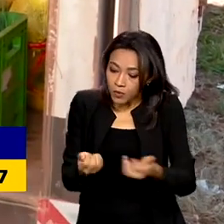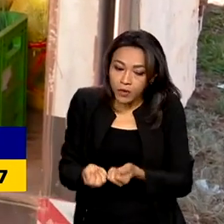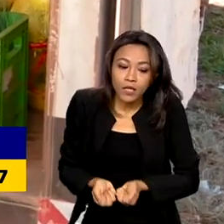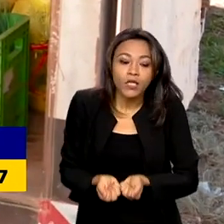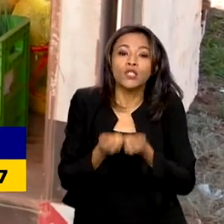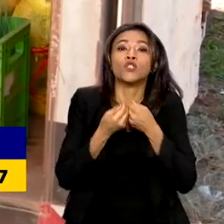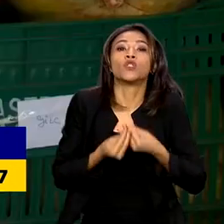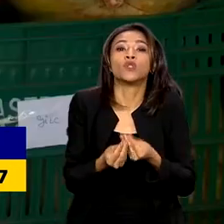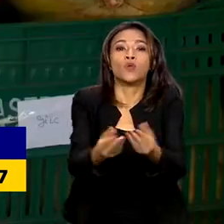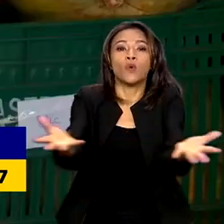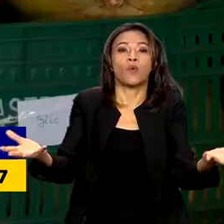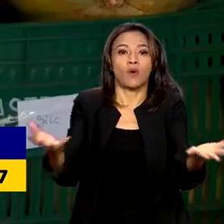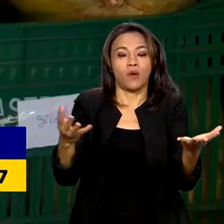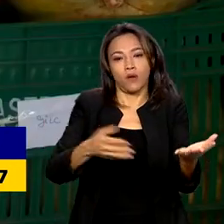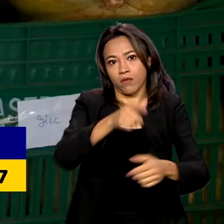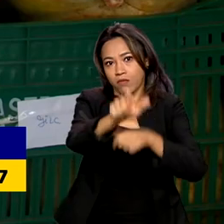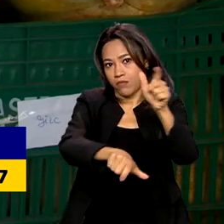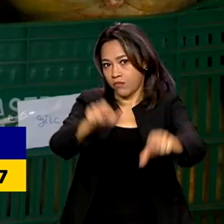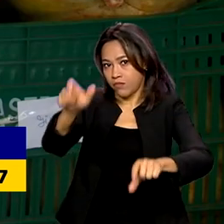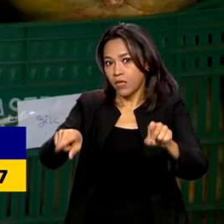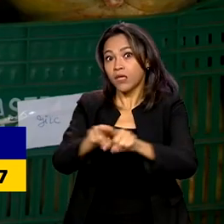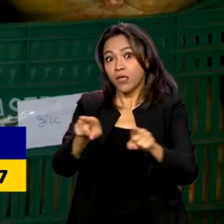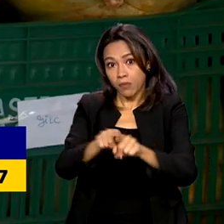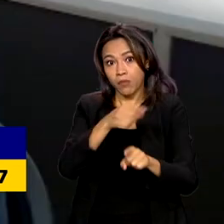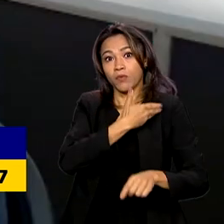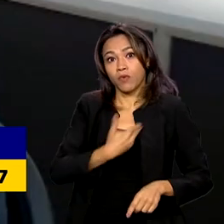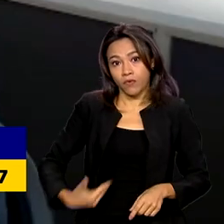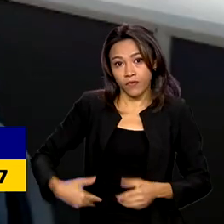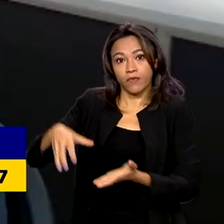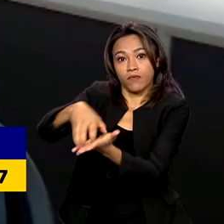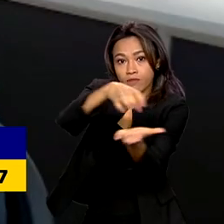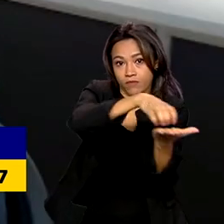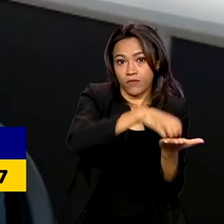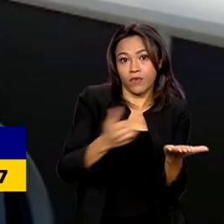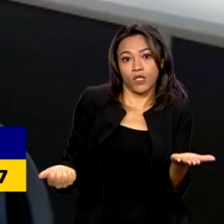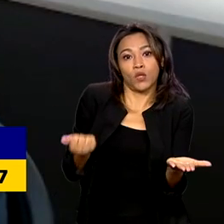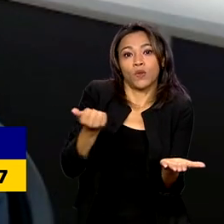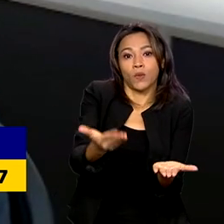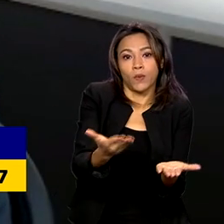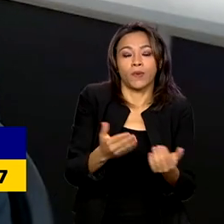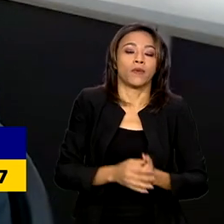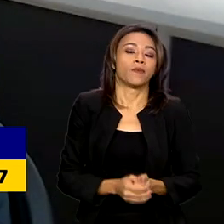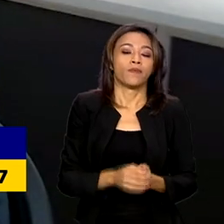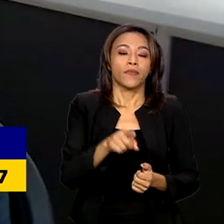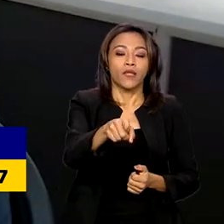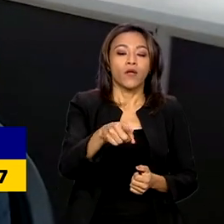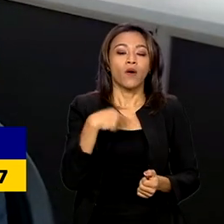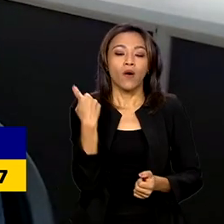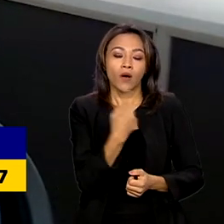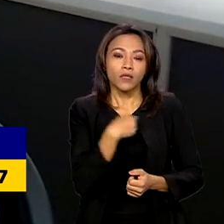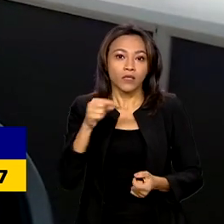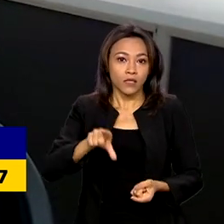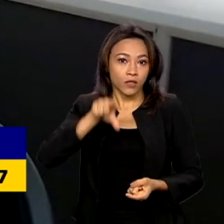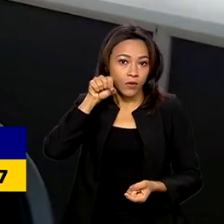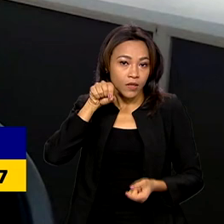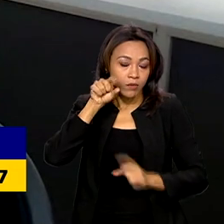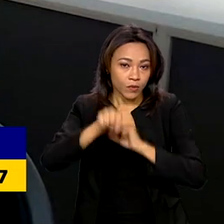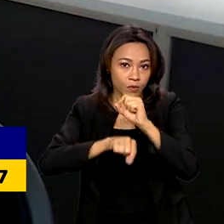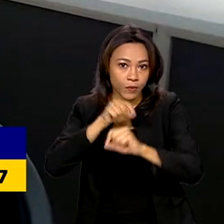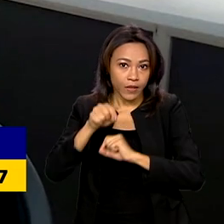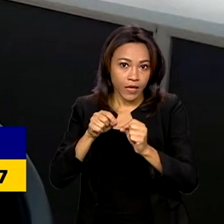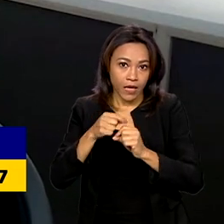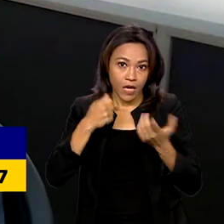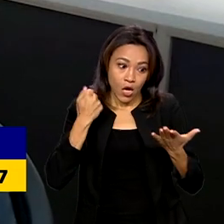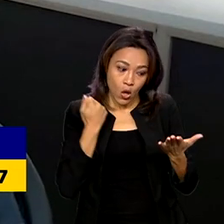insegurança alimentar, além da rede pública de assistência. Nós optamos dessa primeira modalidade da compra com entrega